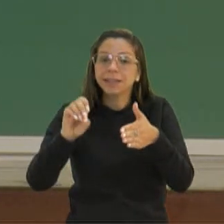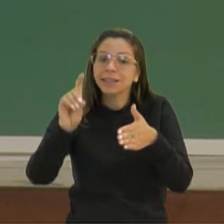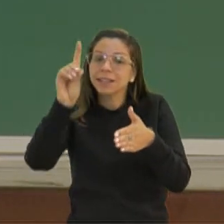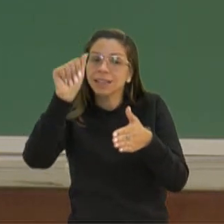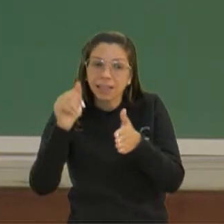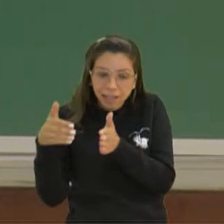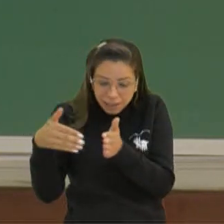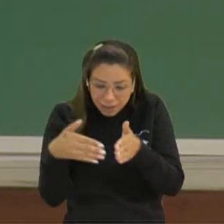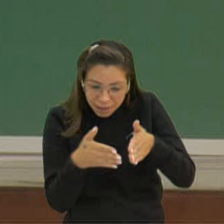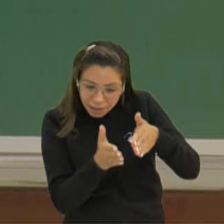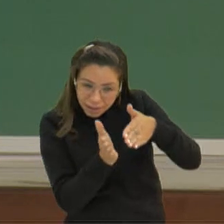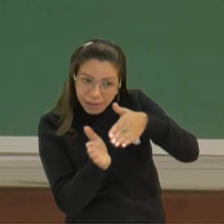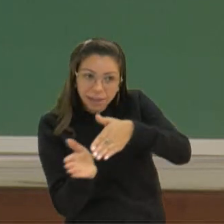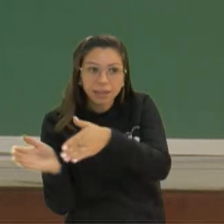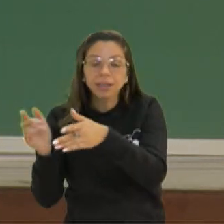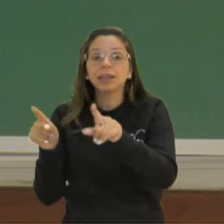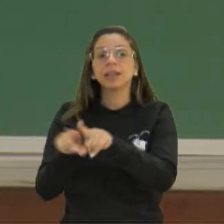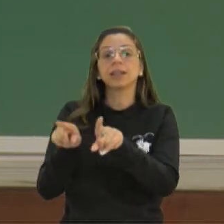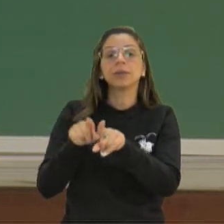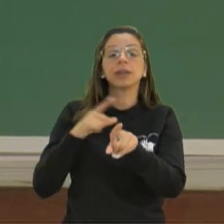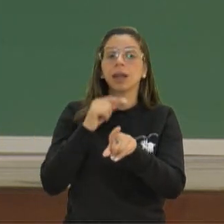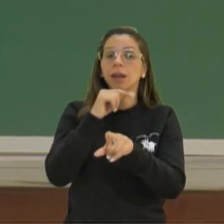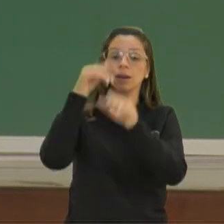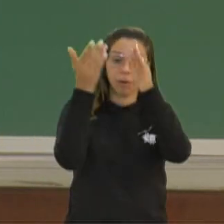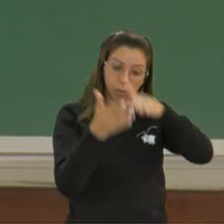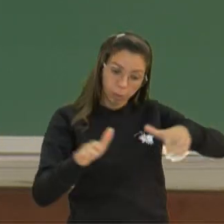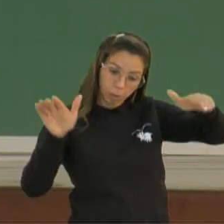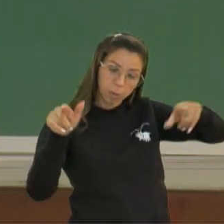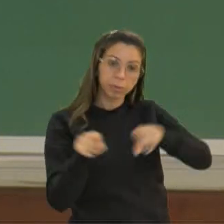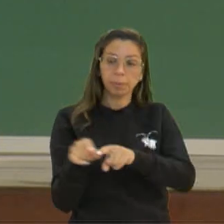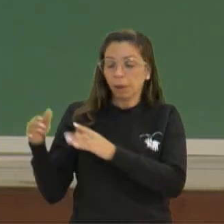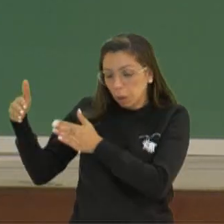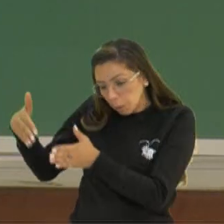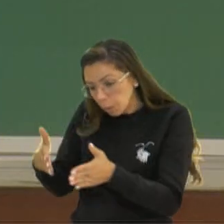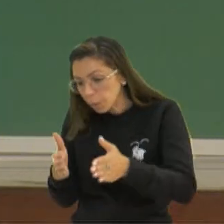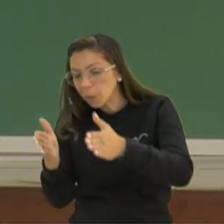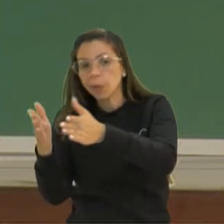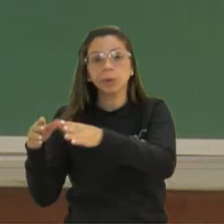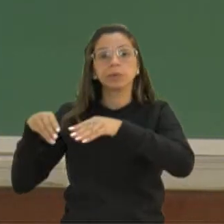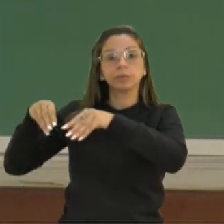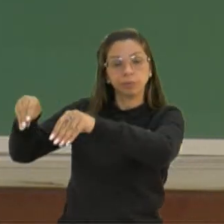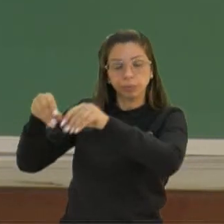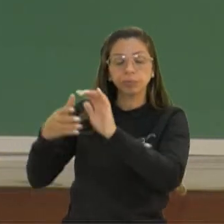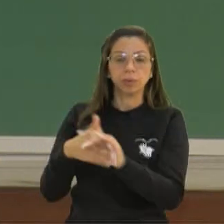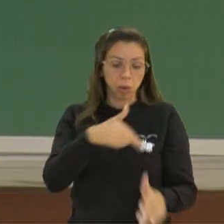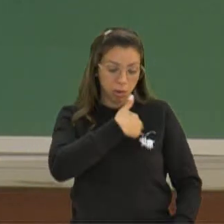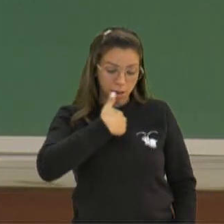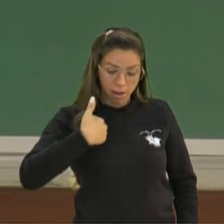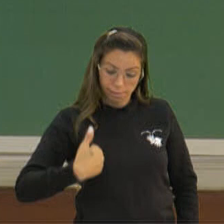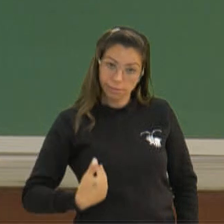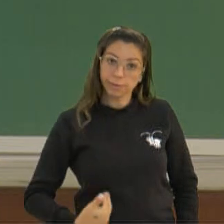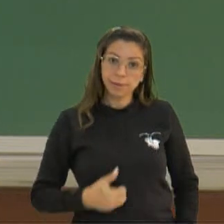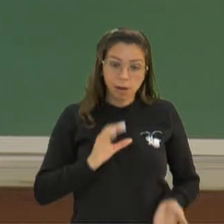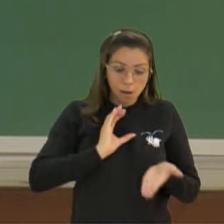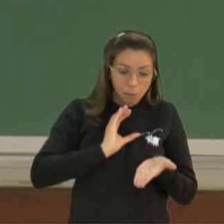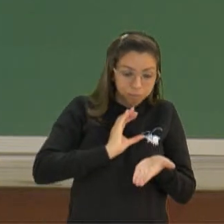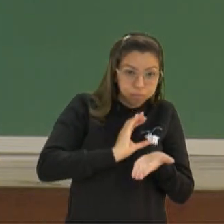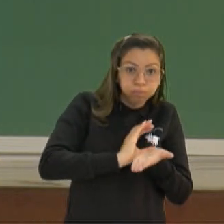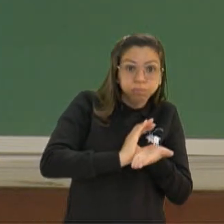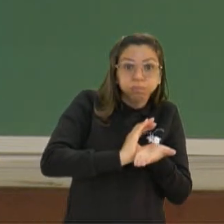ver a Rota Marítima e a Rota Terrestre. A China investiu, está investindo em